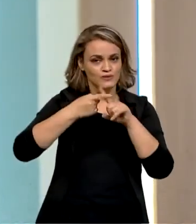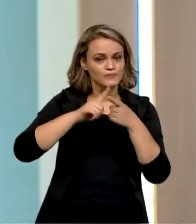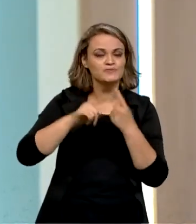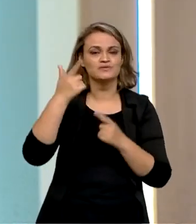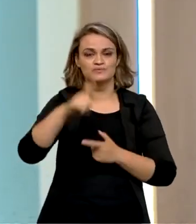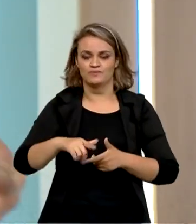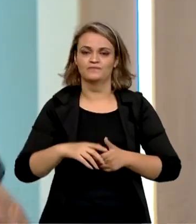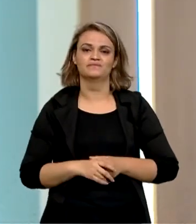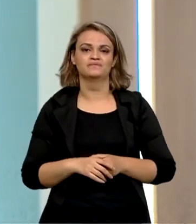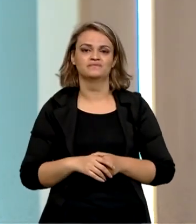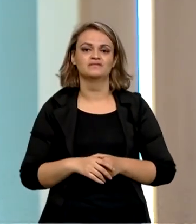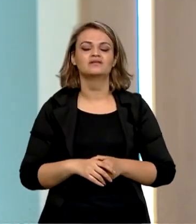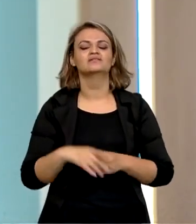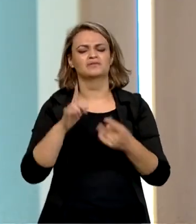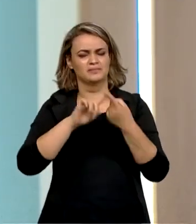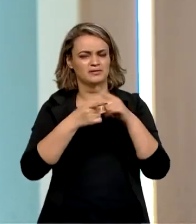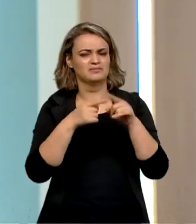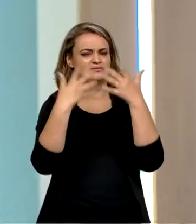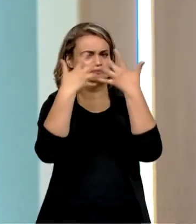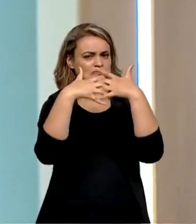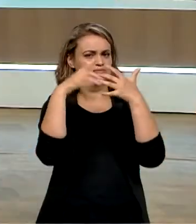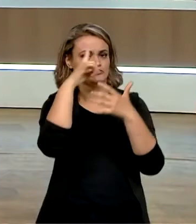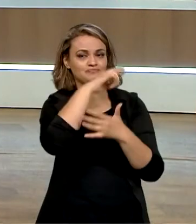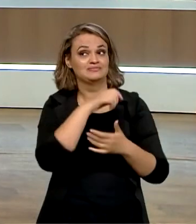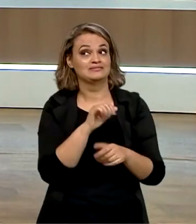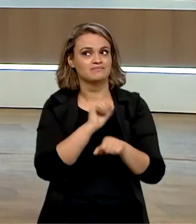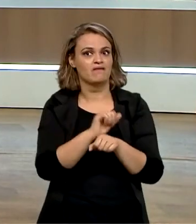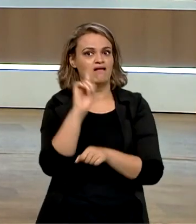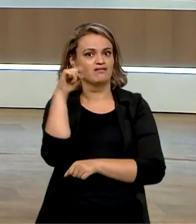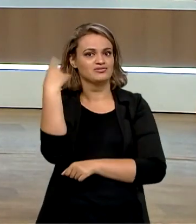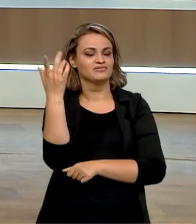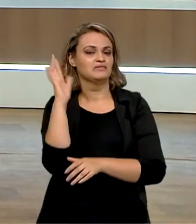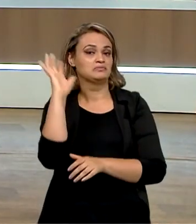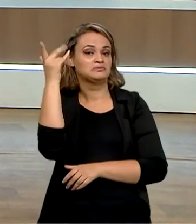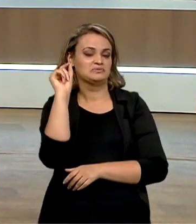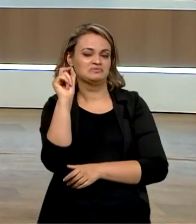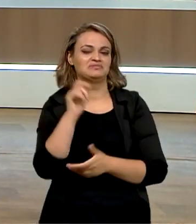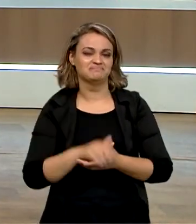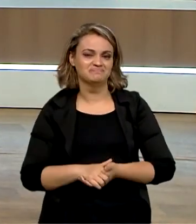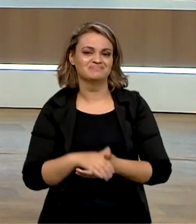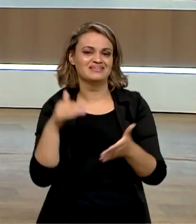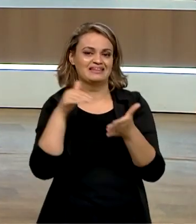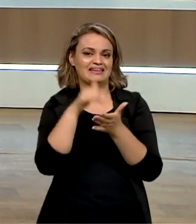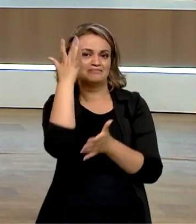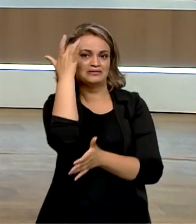novo. Então, realmente é uma negociação muito complexa. Cenas para os próximos capítulos. Obrigado, professor. Até amanhã. com atenção. Vale a pena. tchau.